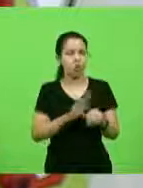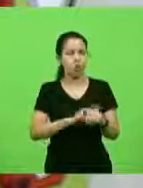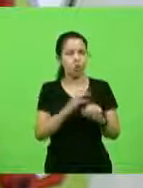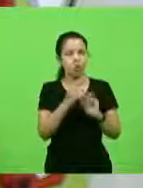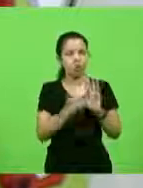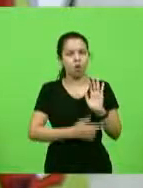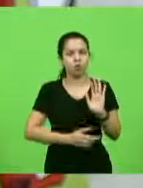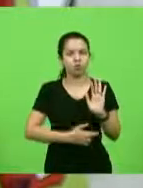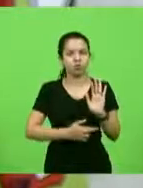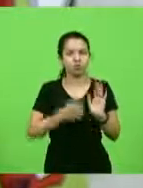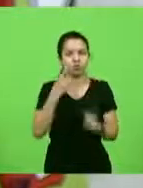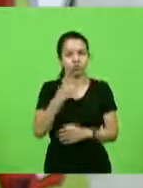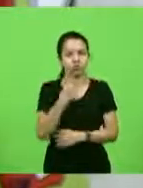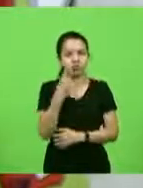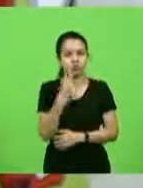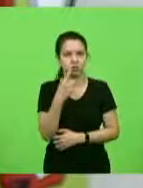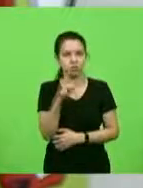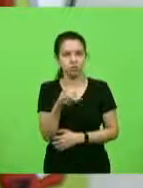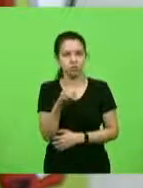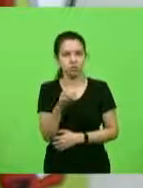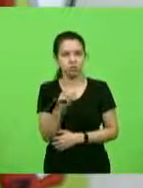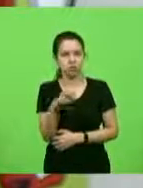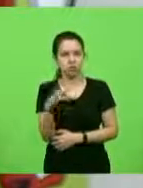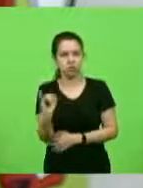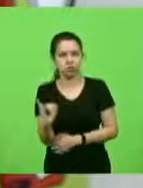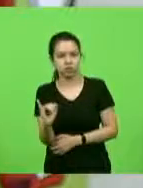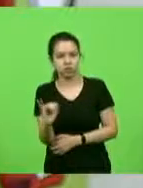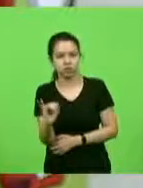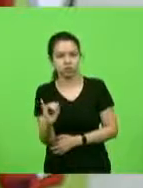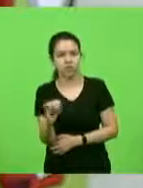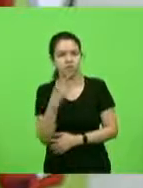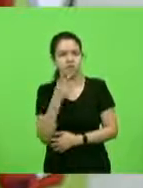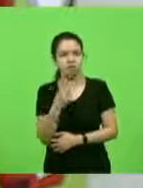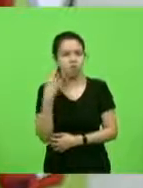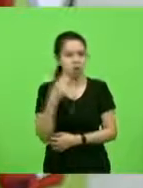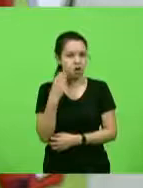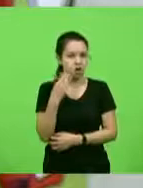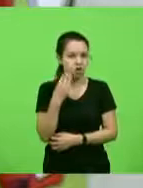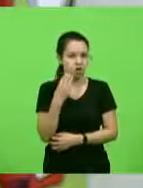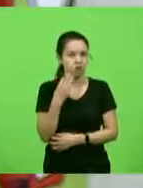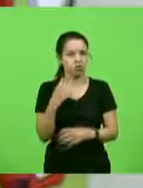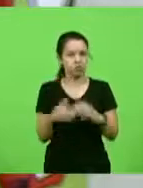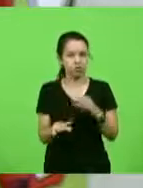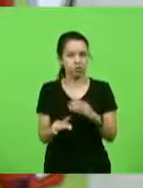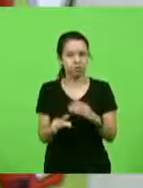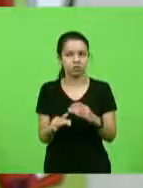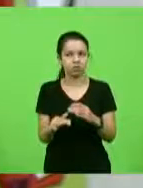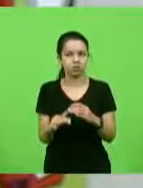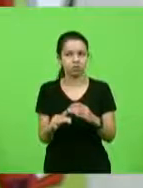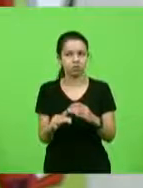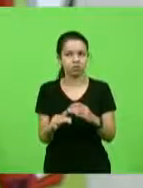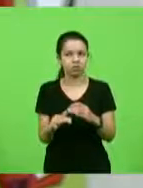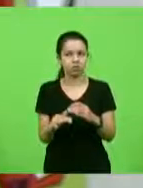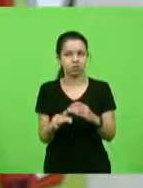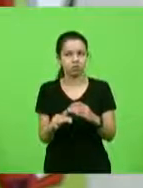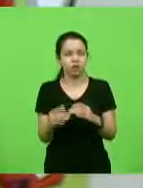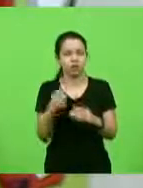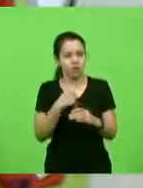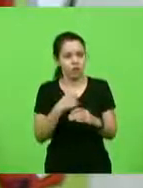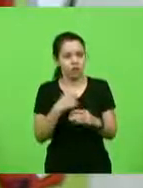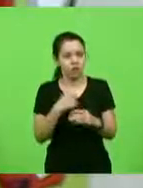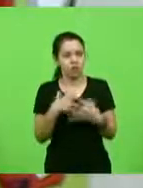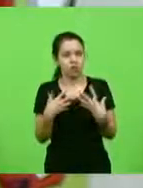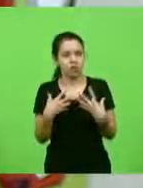Sopelsa, e ele falou, Marcio, eu vou encaminhar algumas diligências, mas eu sou a favor da causa da proteção animal, até ele me mostrou